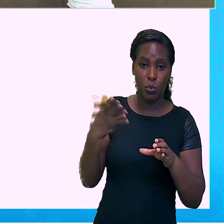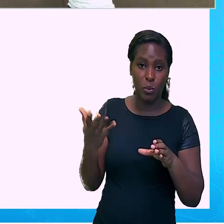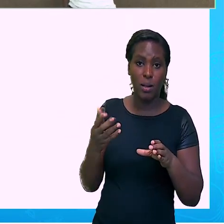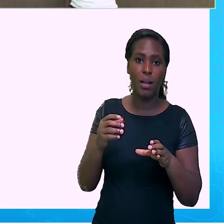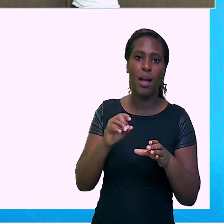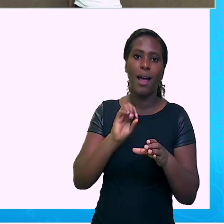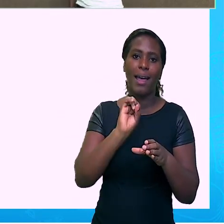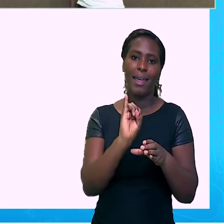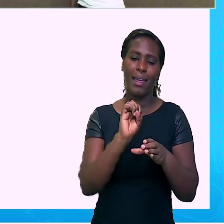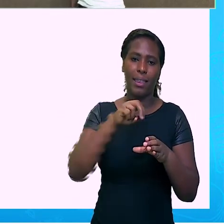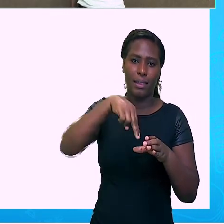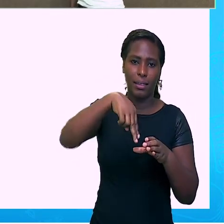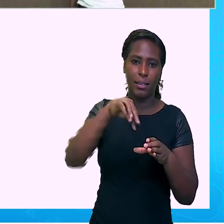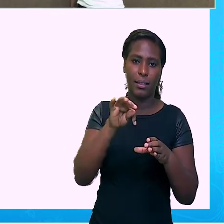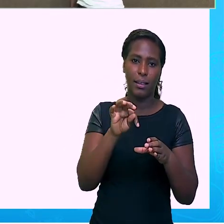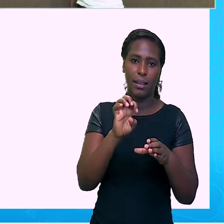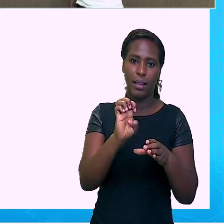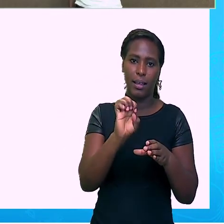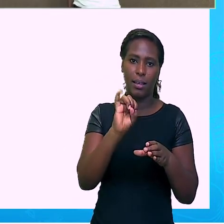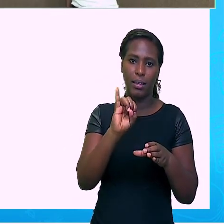aqui da reta numérica.